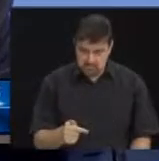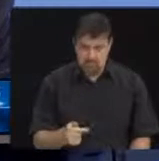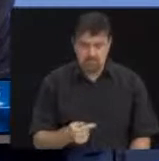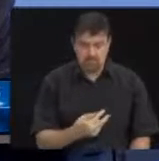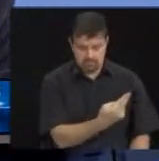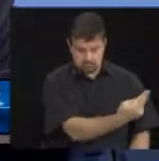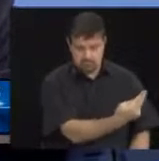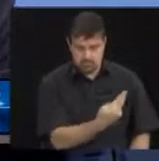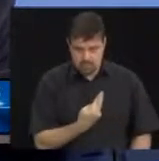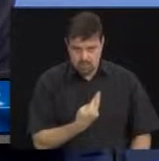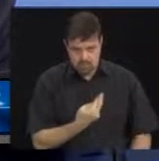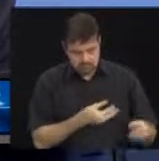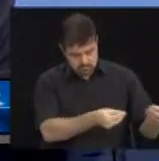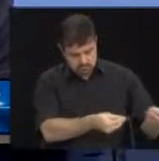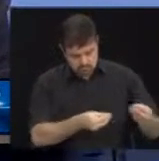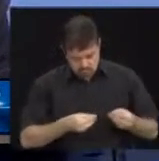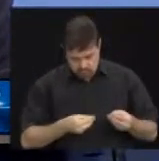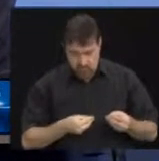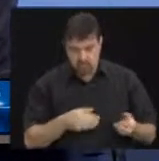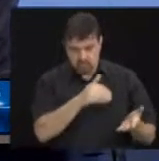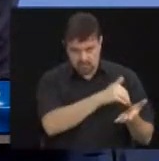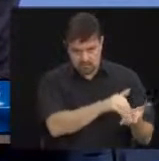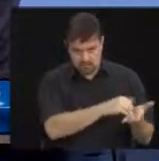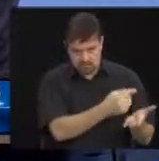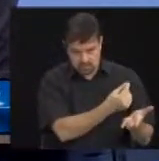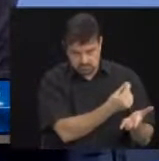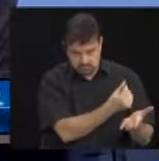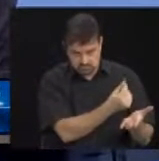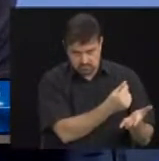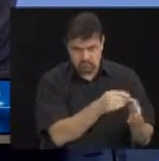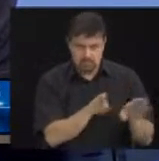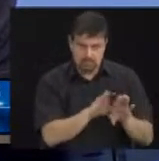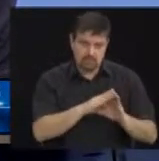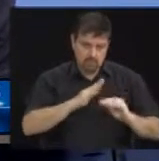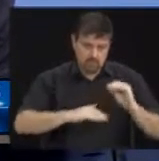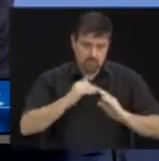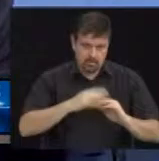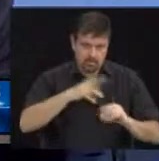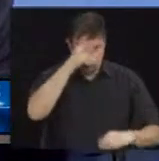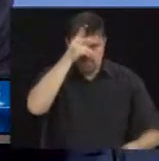não só da Secretaria, evidentemente de algum ato do Executivo